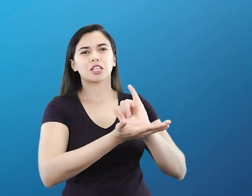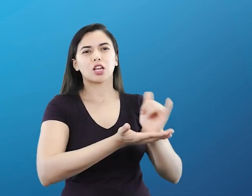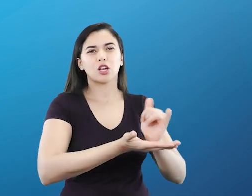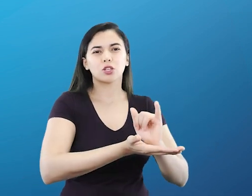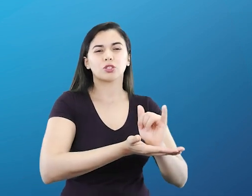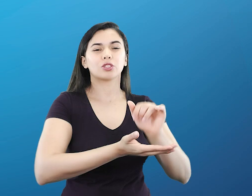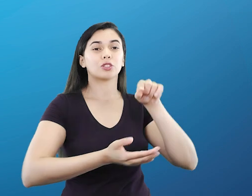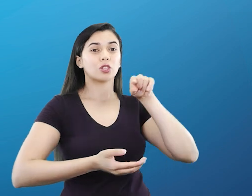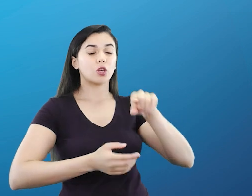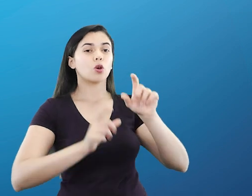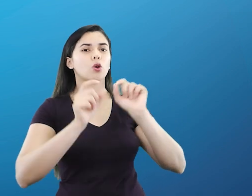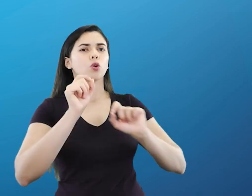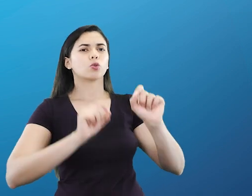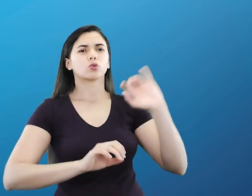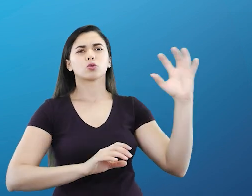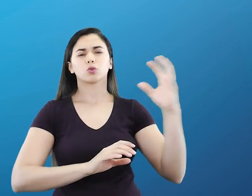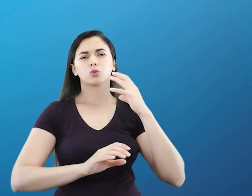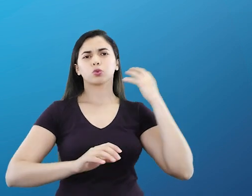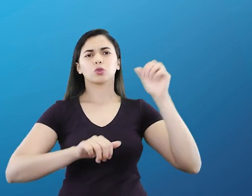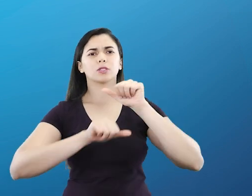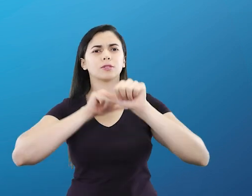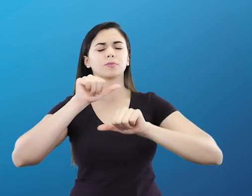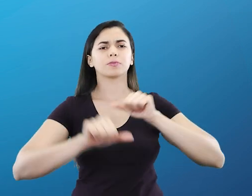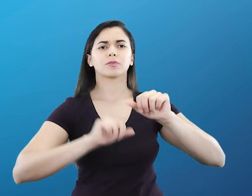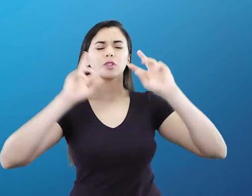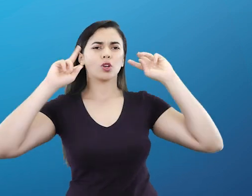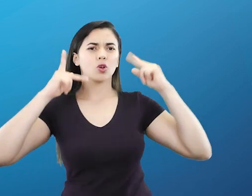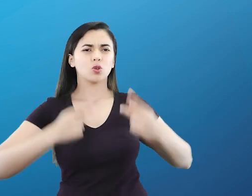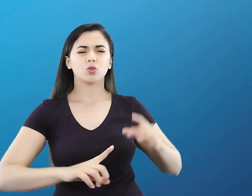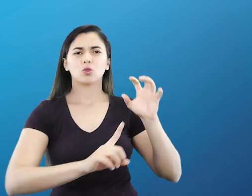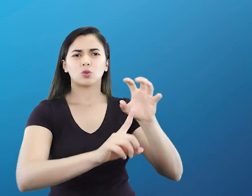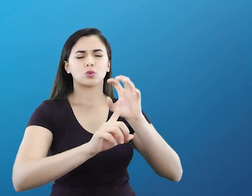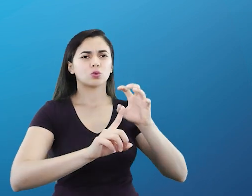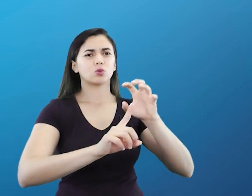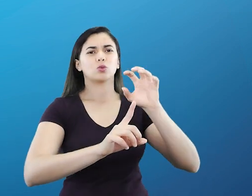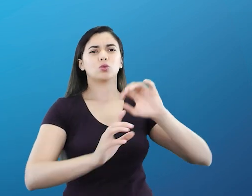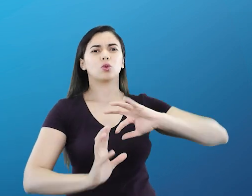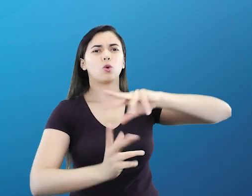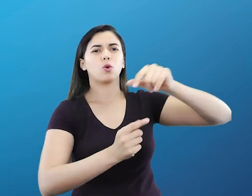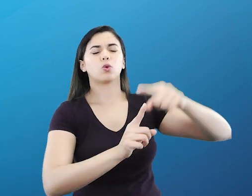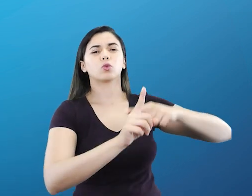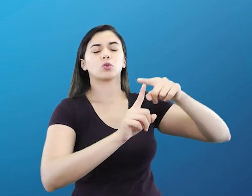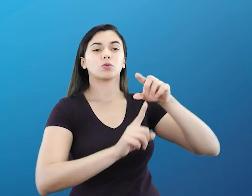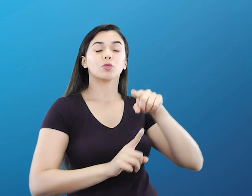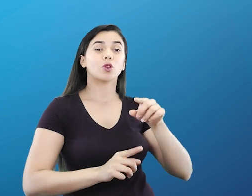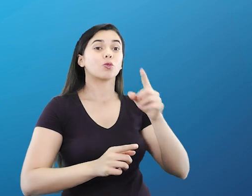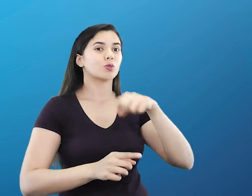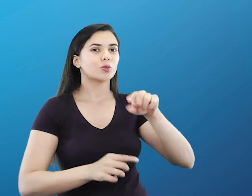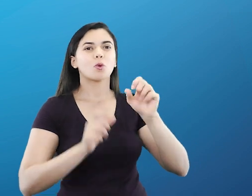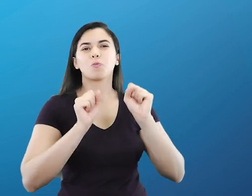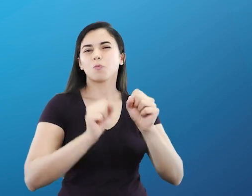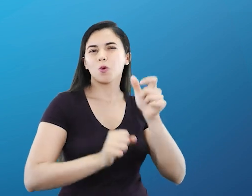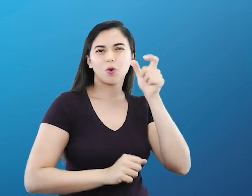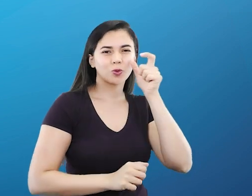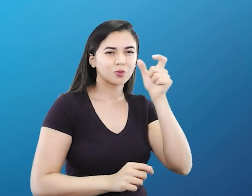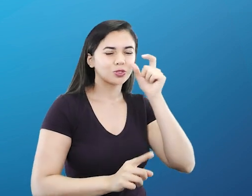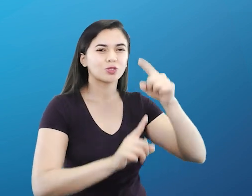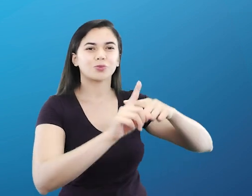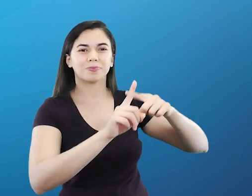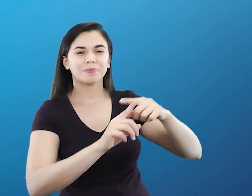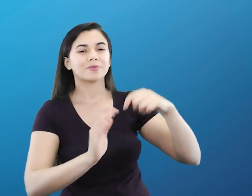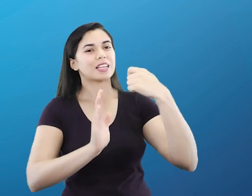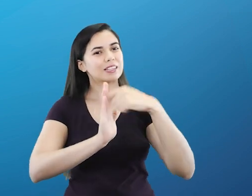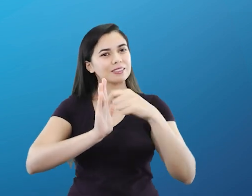temos um filme em que as mudanças climáticas causadas pelo homem são tratadas, são relacionadas nesse filme. Você pode assistir, fazer um